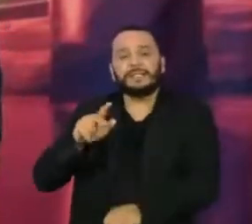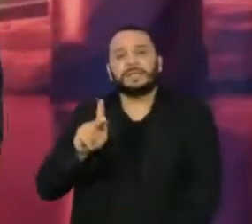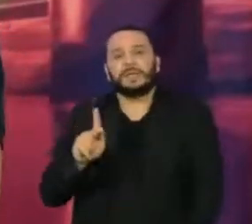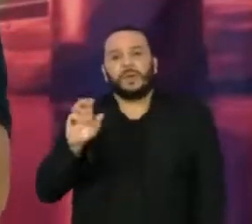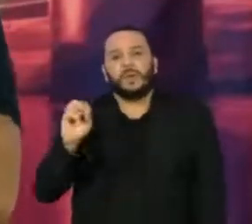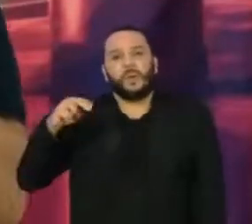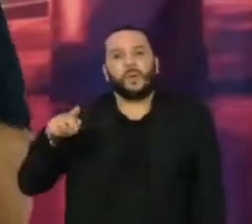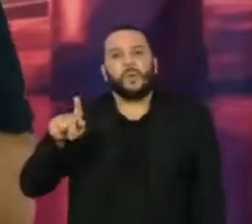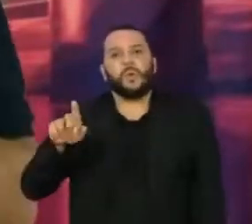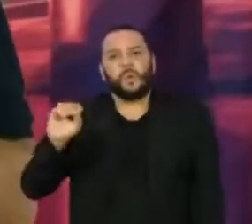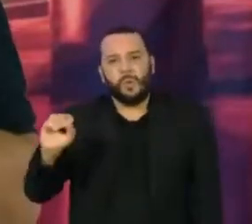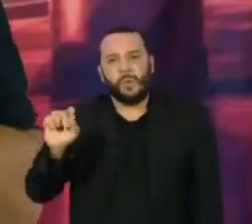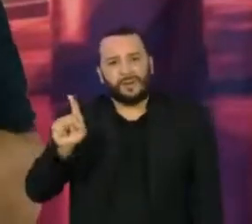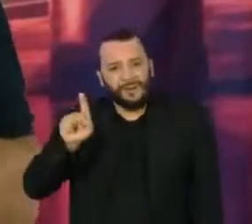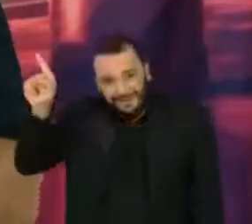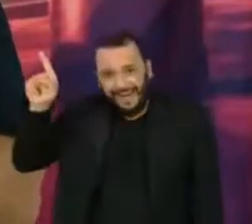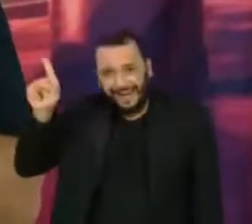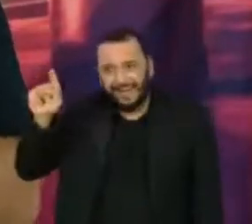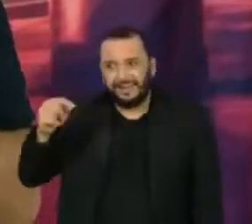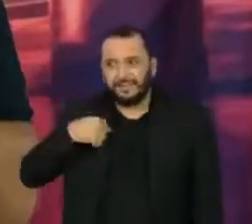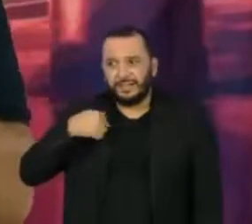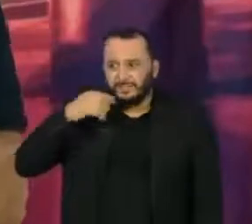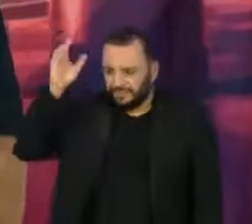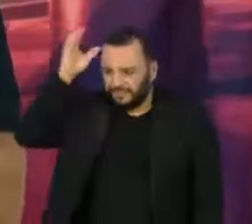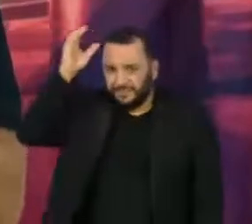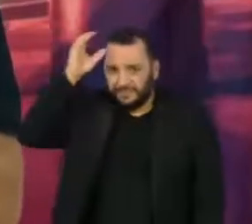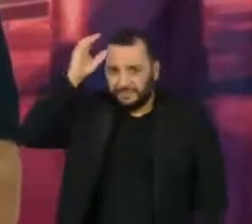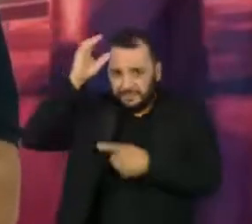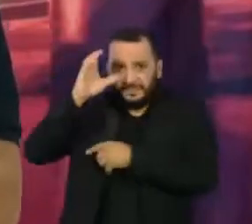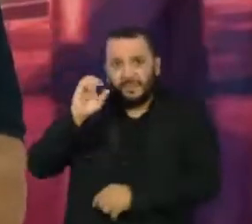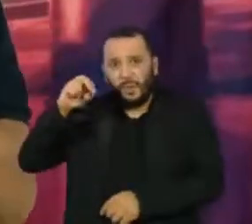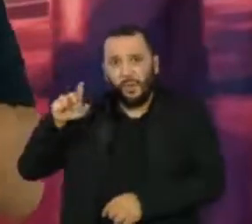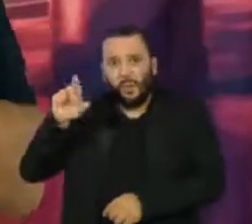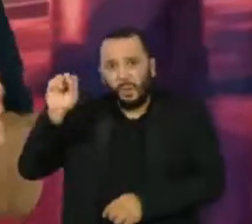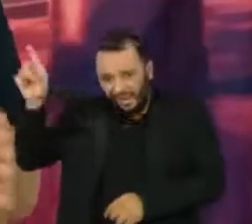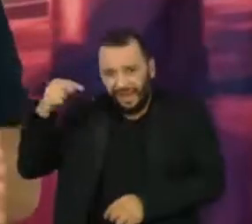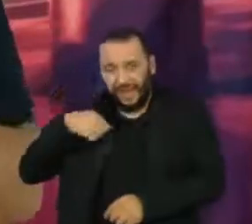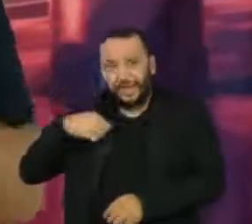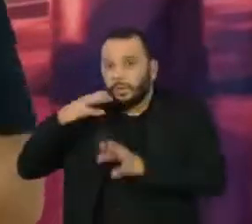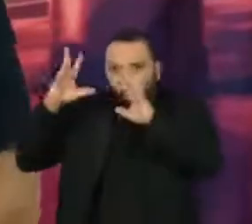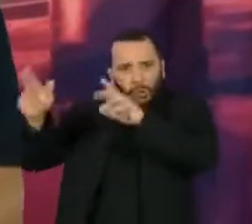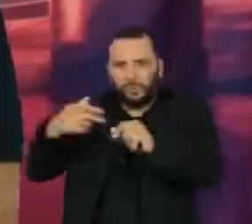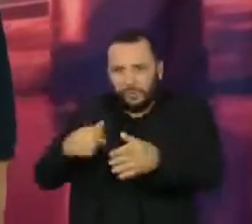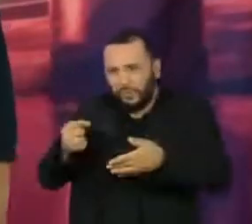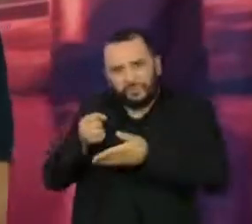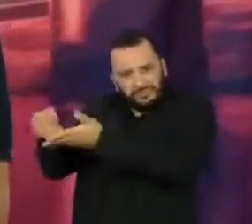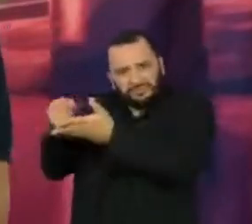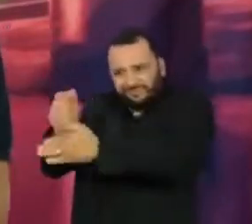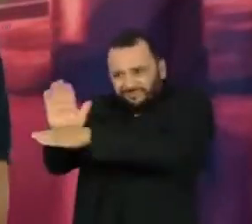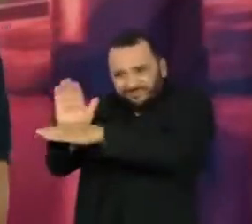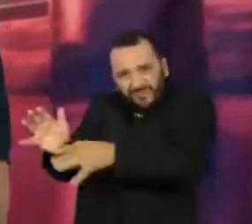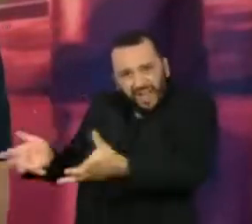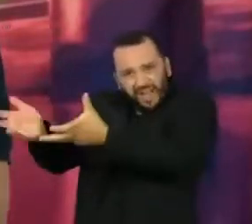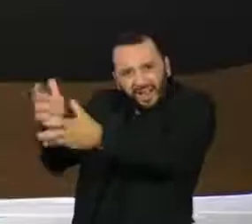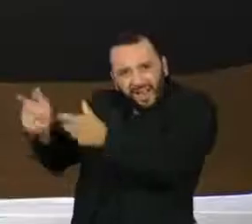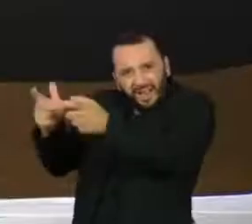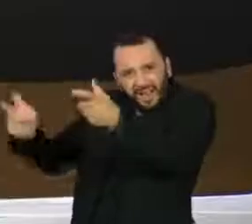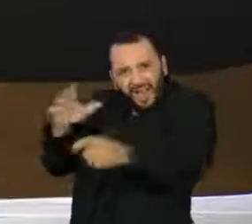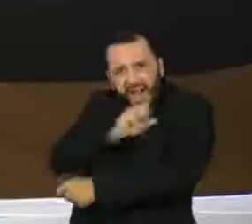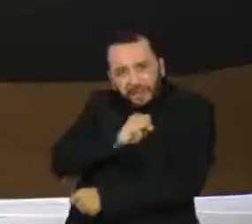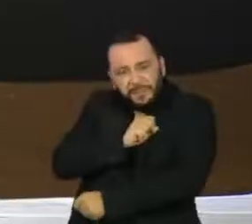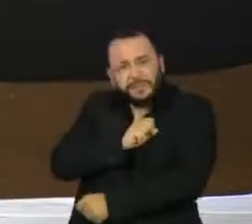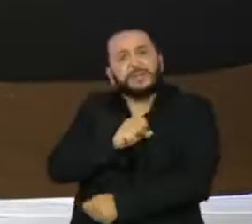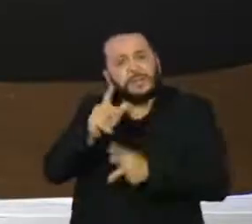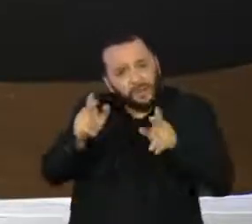pela possibilidade do surgimento de novas variantes com essa campanha de vacinação muito lenta que nós estamos tendo. Eu vi que a